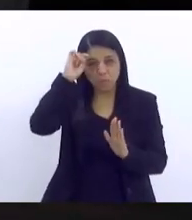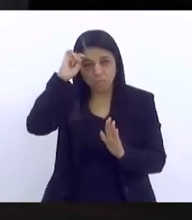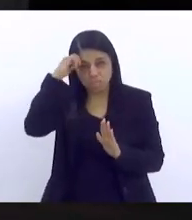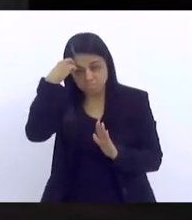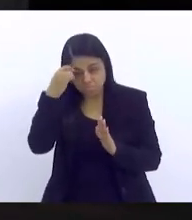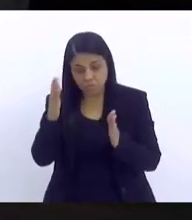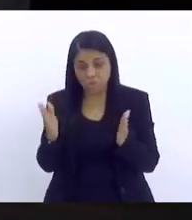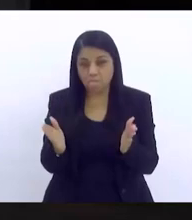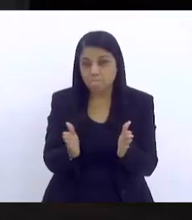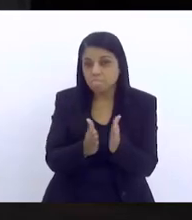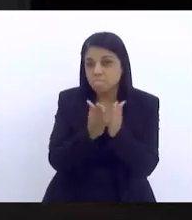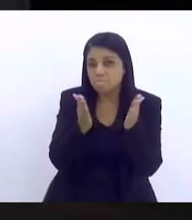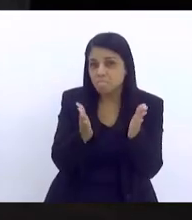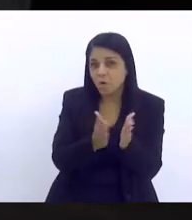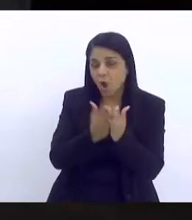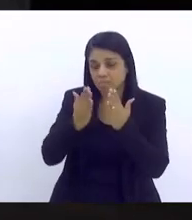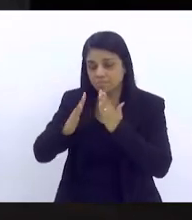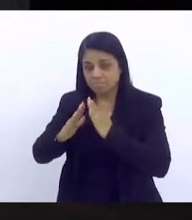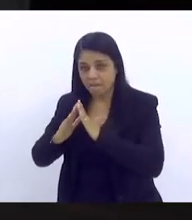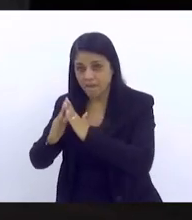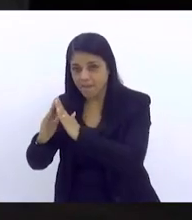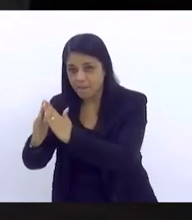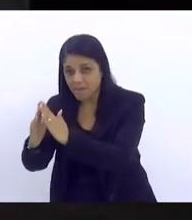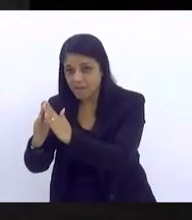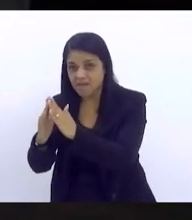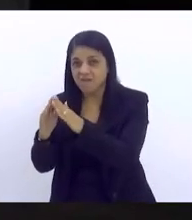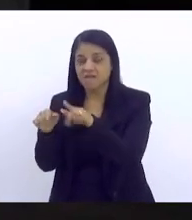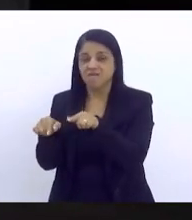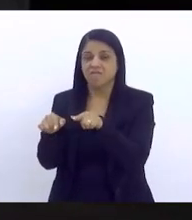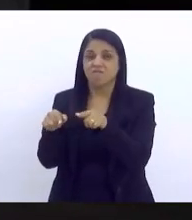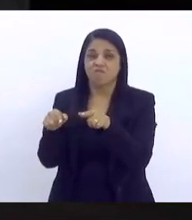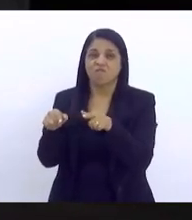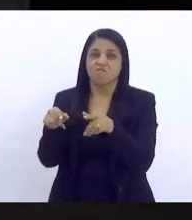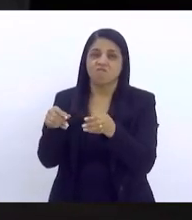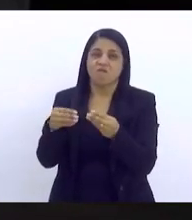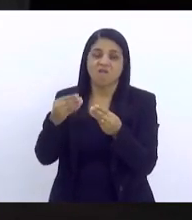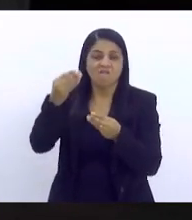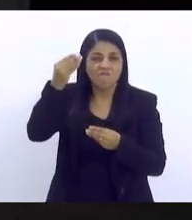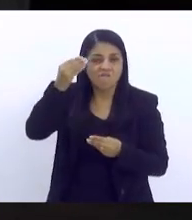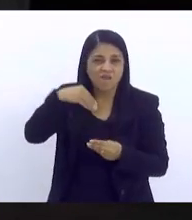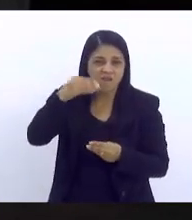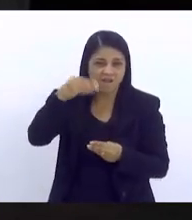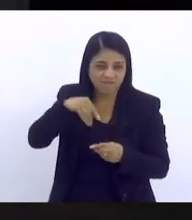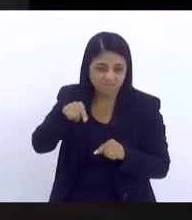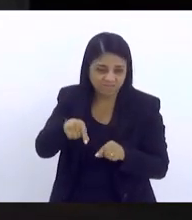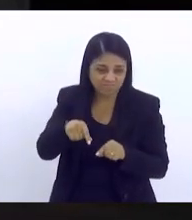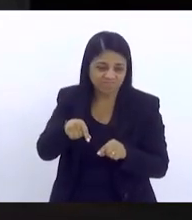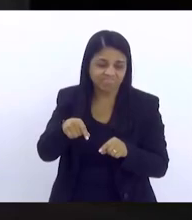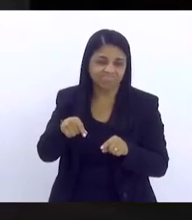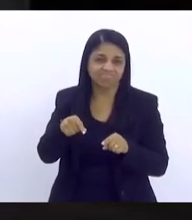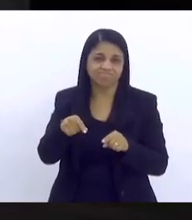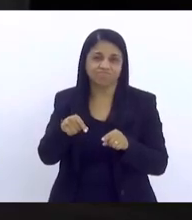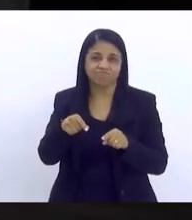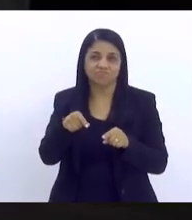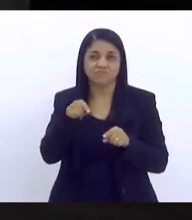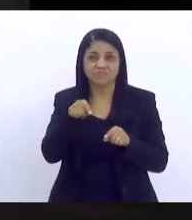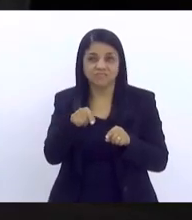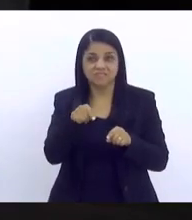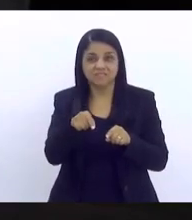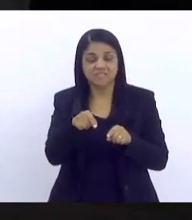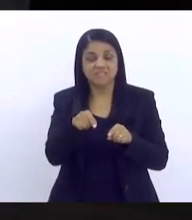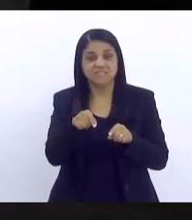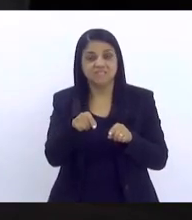periféricos, é um fracasso. Quando alguns autores chamam a atenção para que, assim, esse é o êxito de um